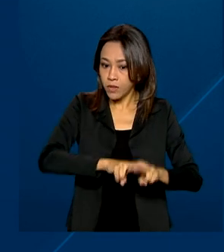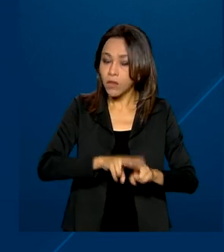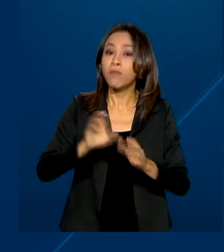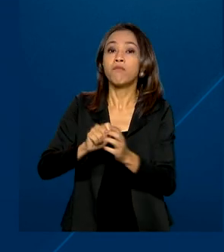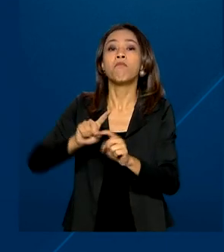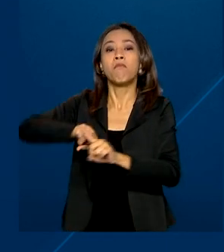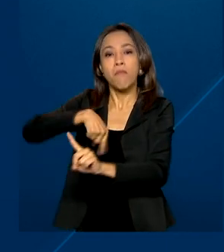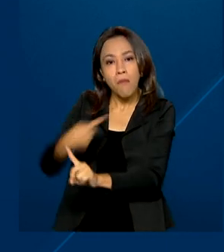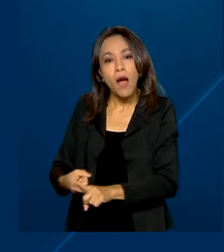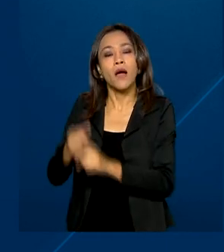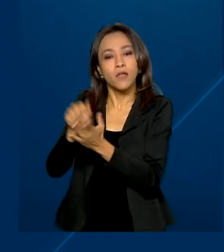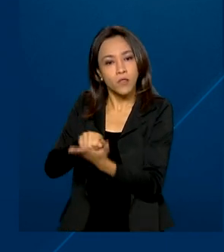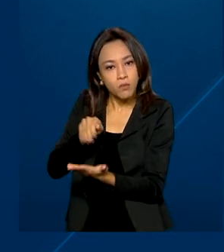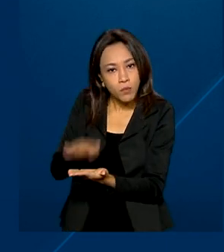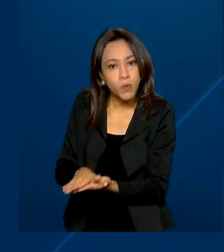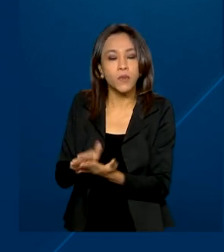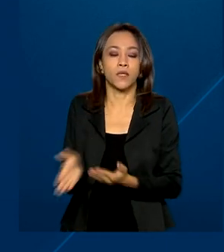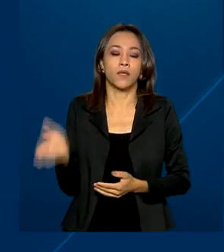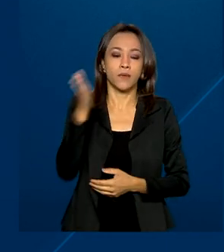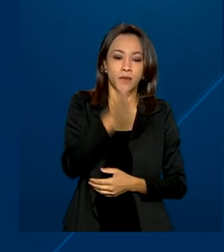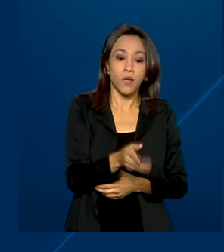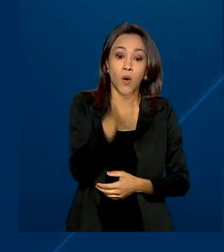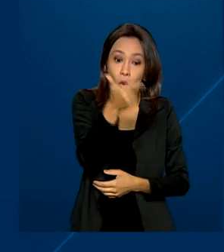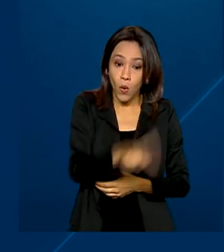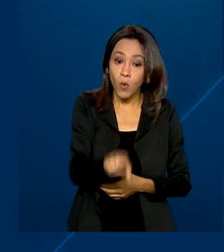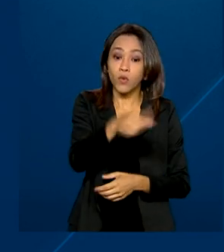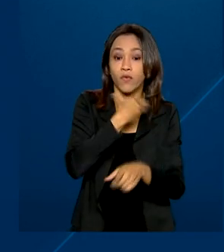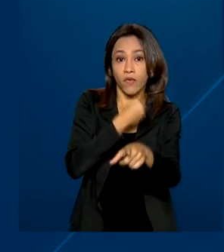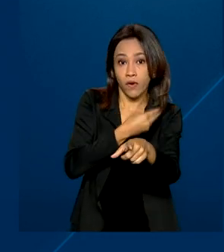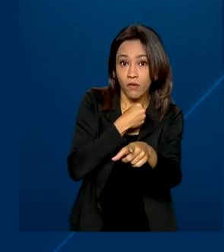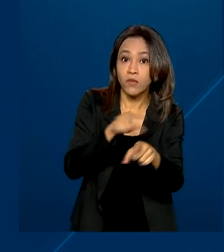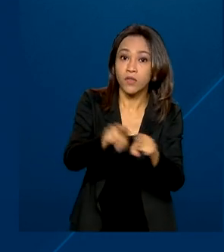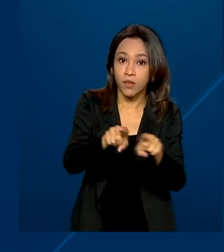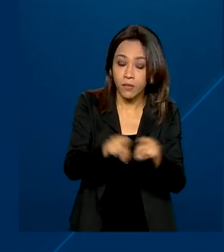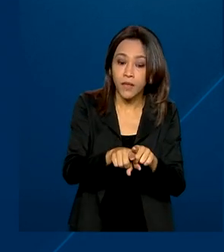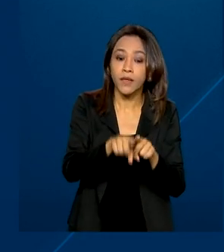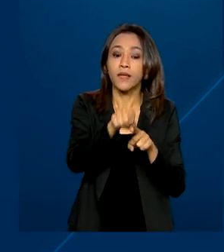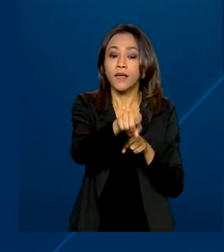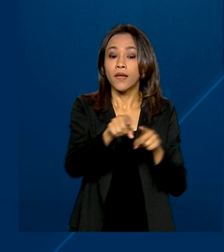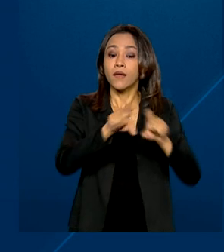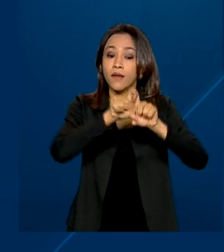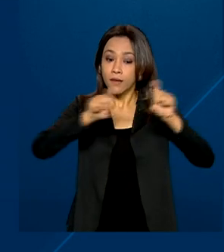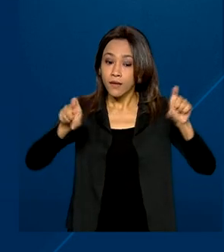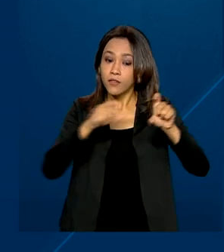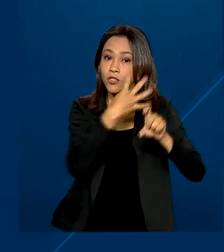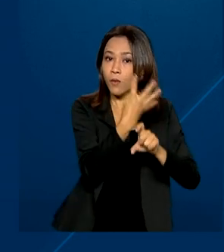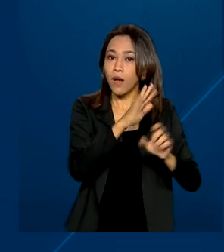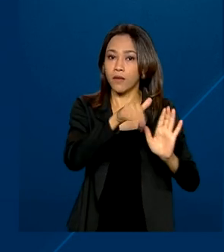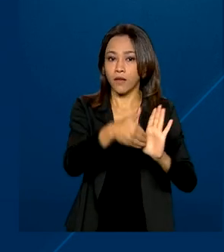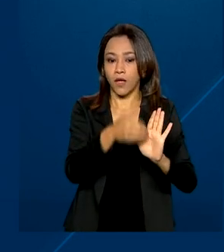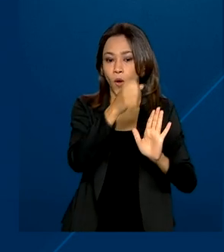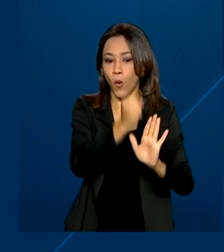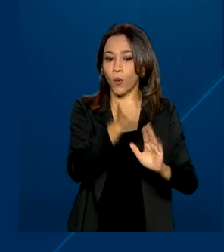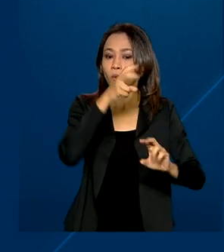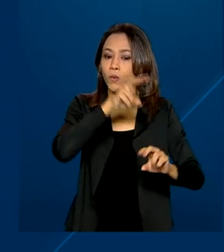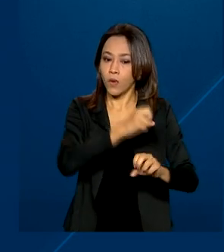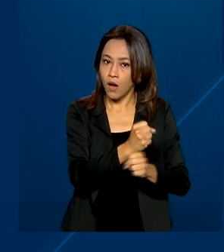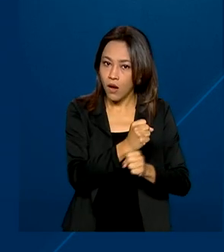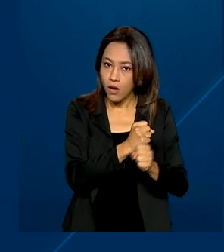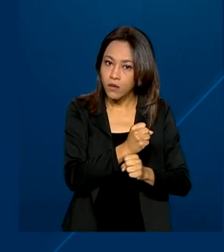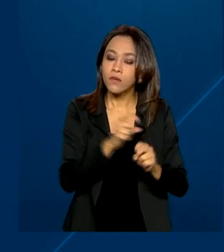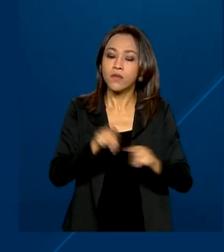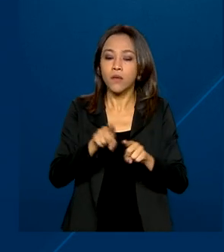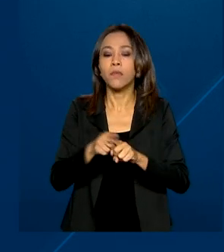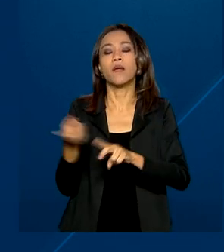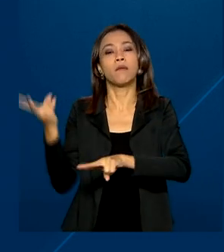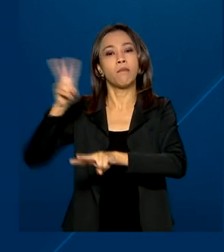O crime de fraude eletrônica passa a ser punido com reclusão de quatro a oito anos e multa. Em qualquer um dos casos, se